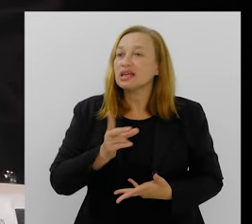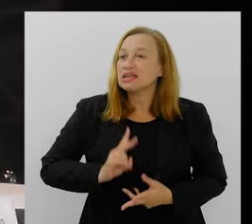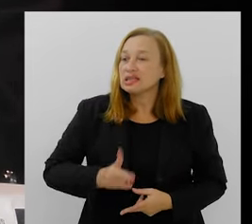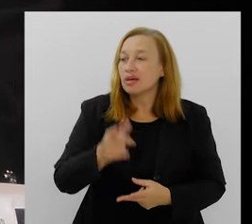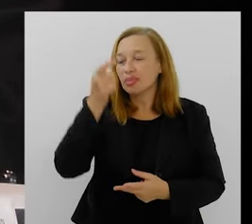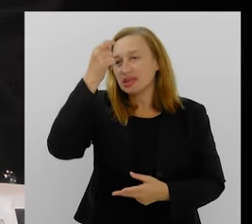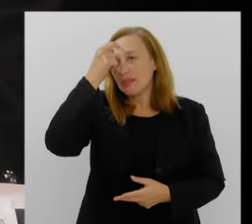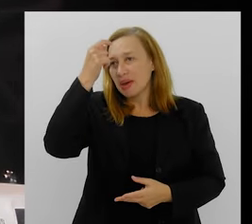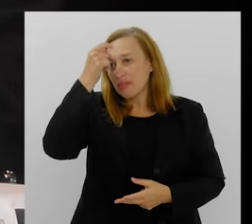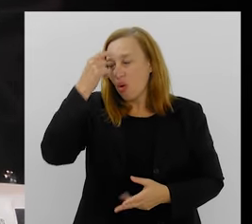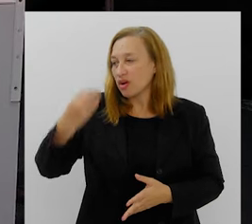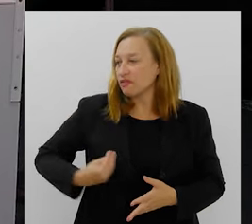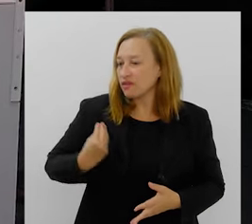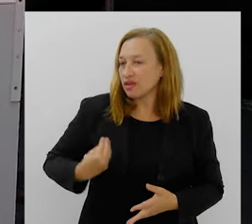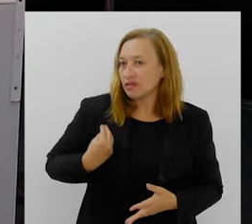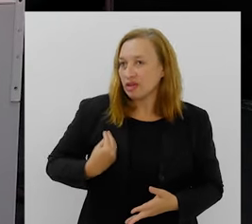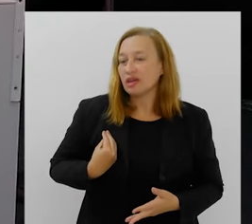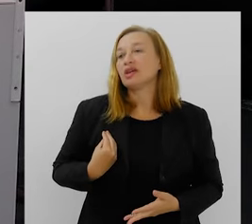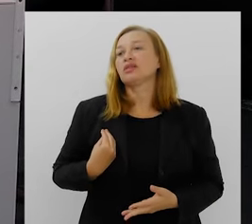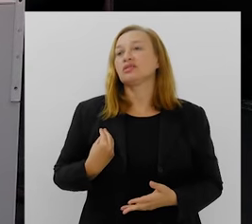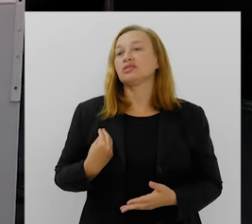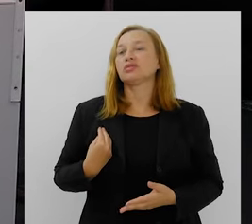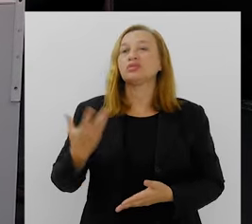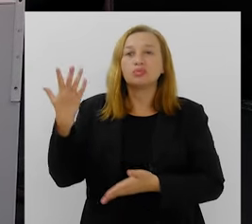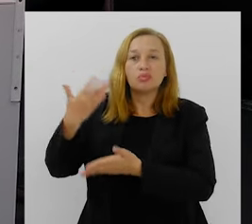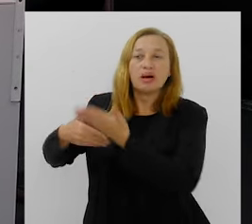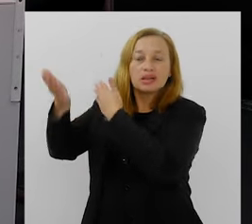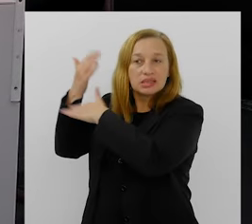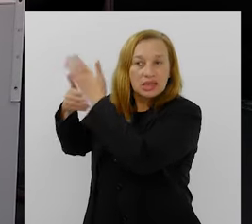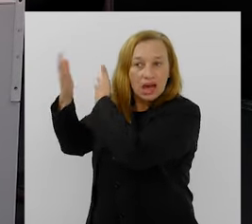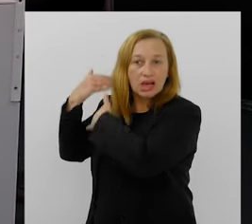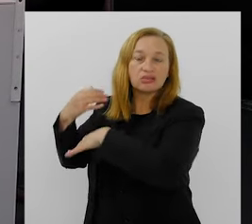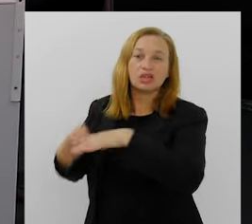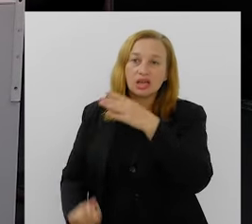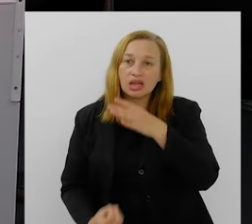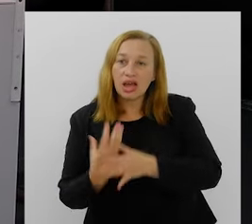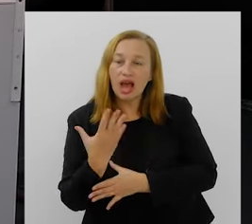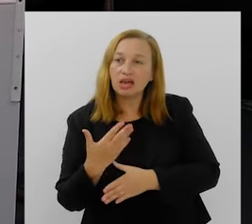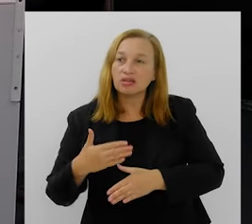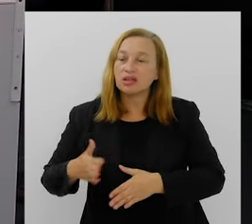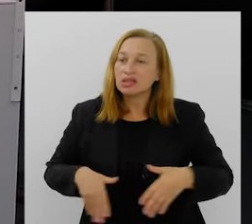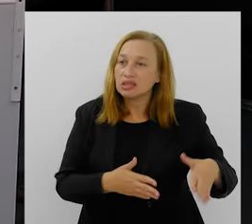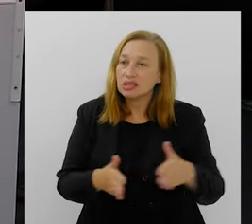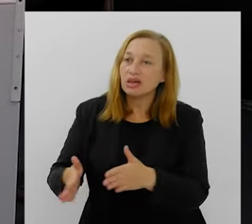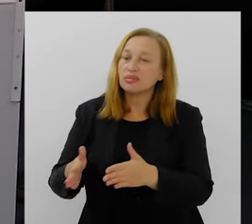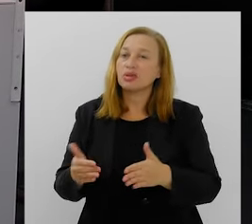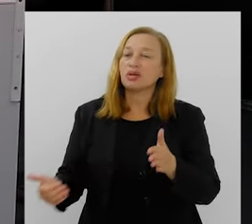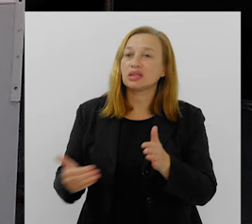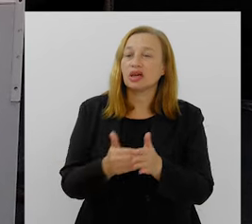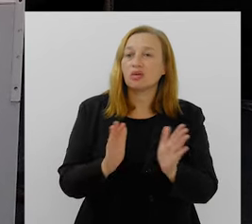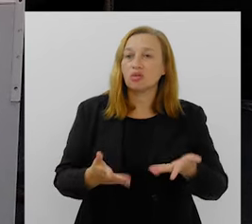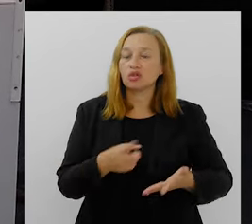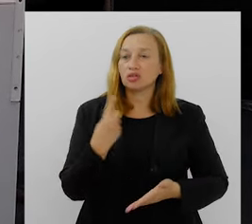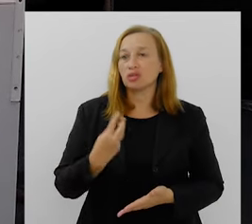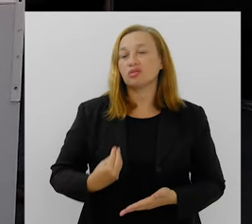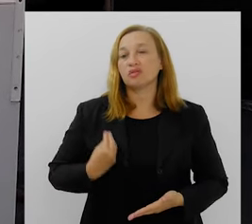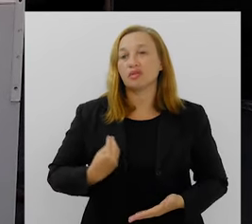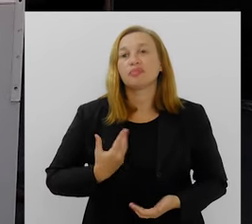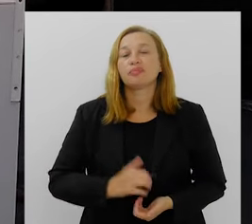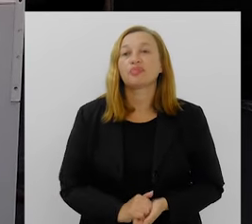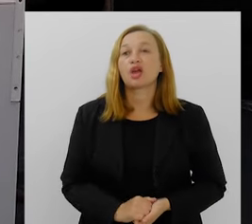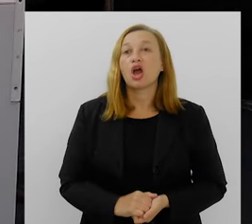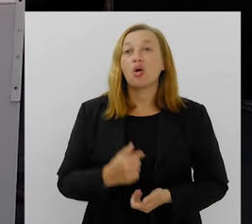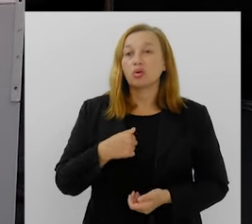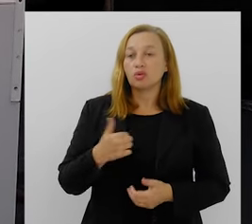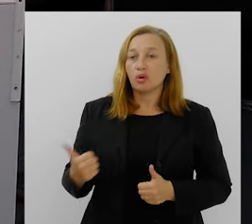ter sempre essa memória viva dos que nos antecederam, que criaram essa estrada que a gente está trilhando até hoje. Não, e falando